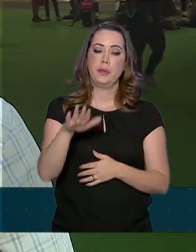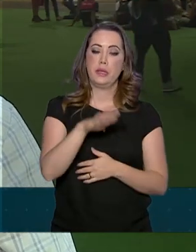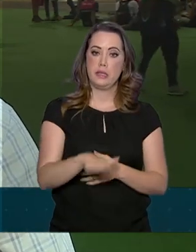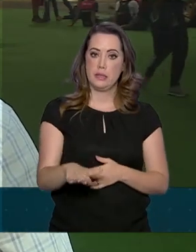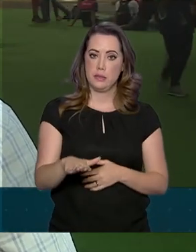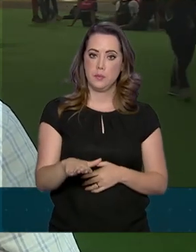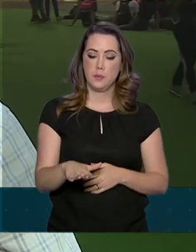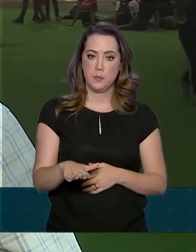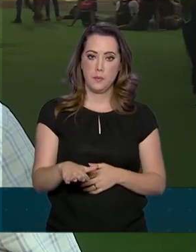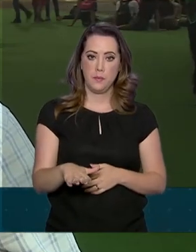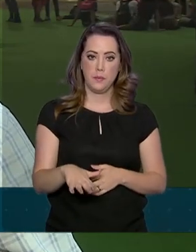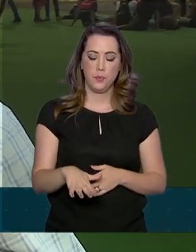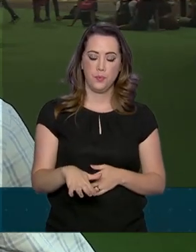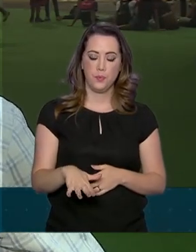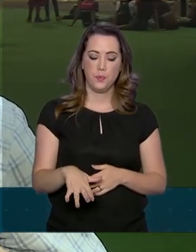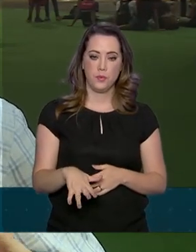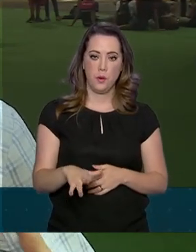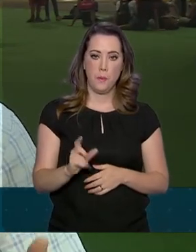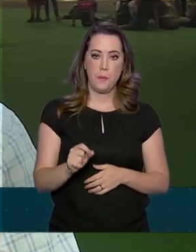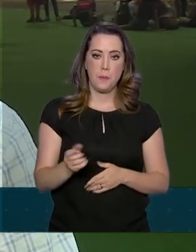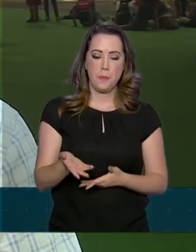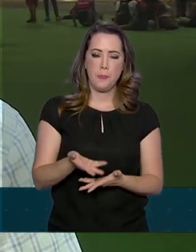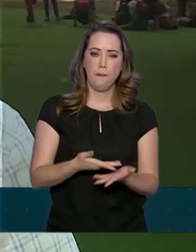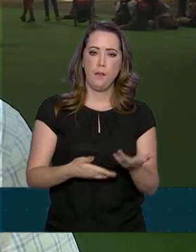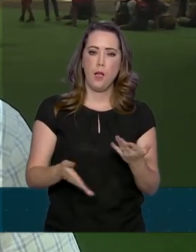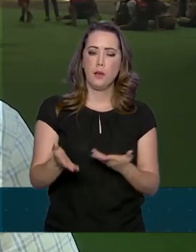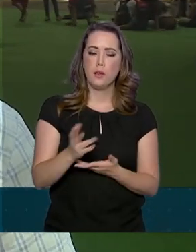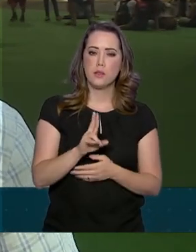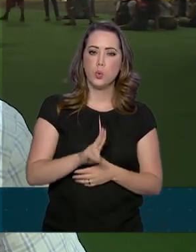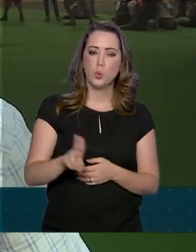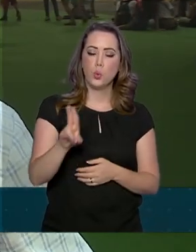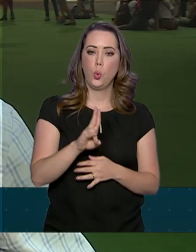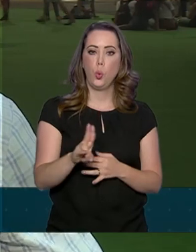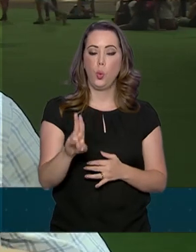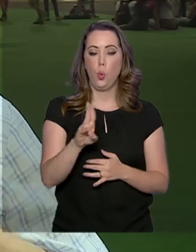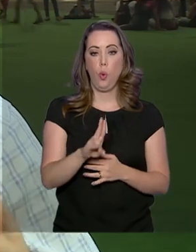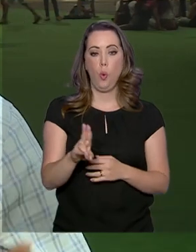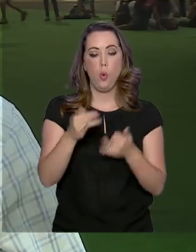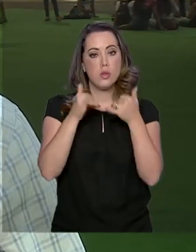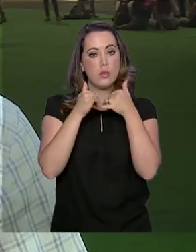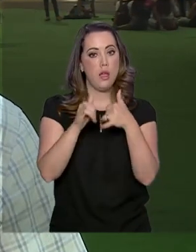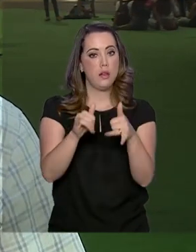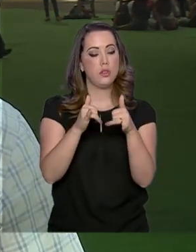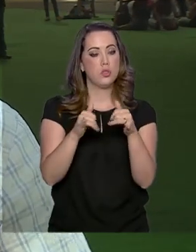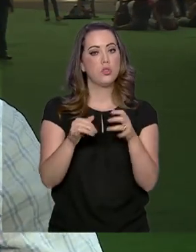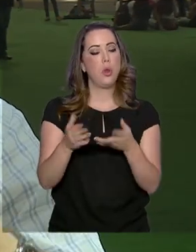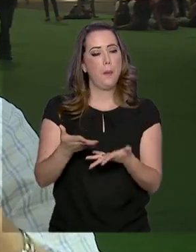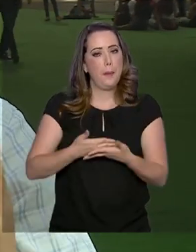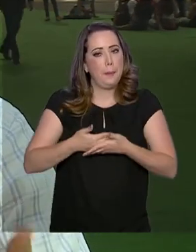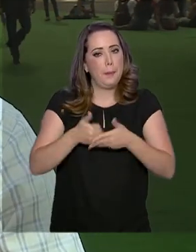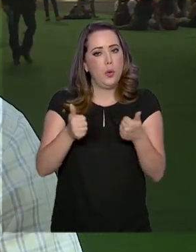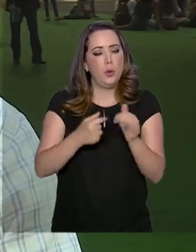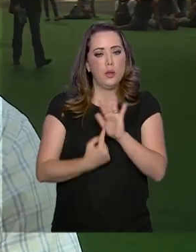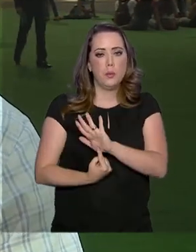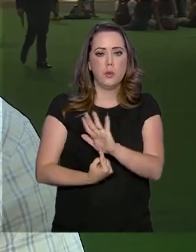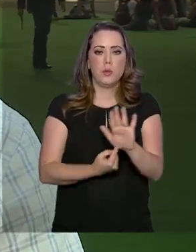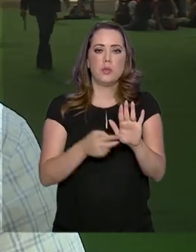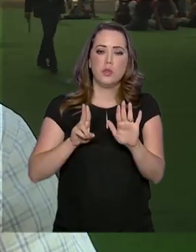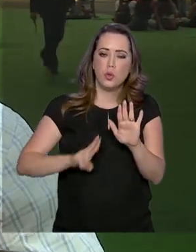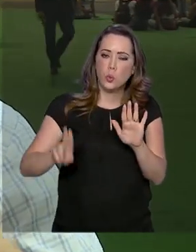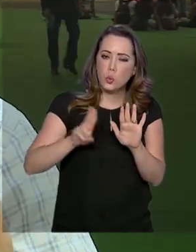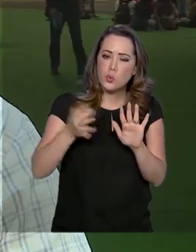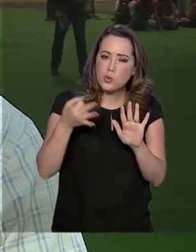a relação do uso com a energia, para melhorar essa relação, mostrando o uso do